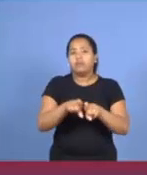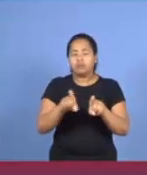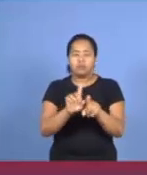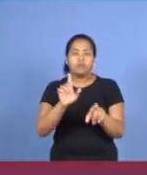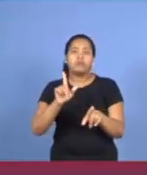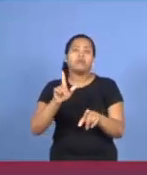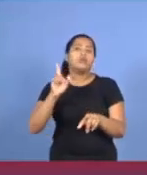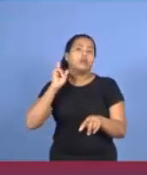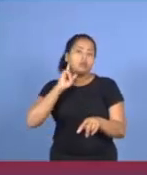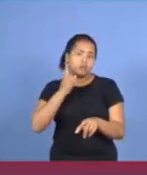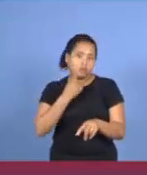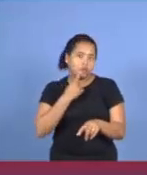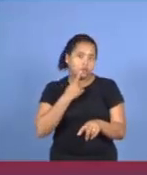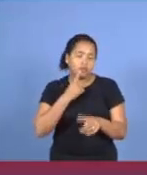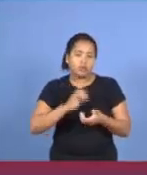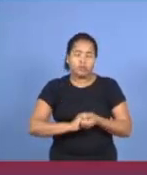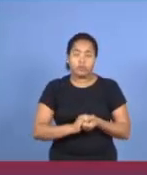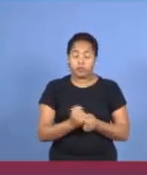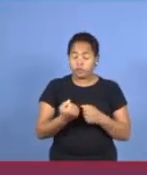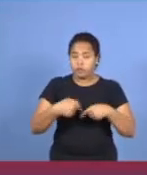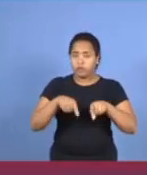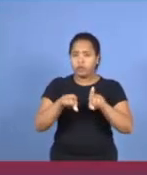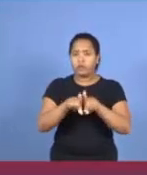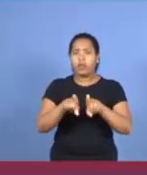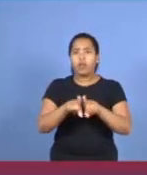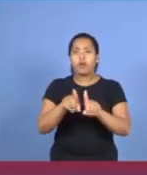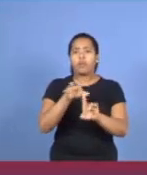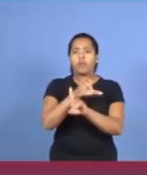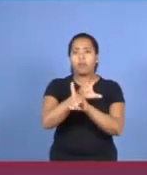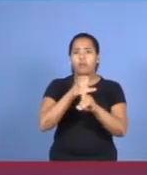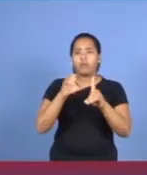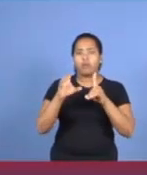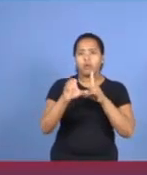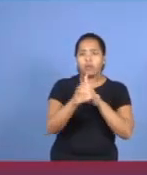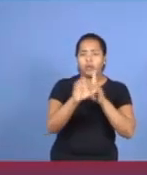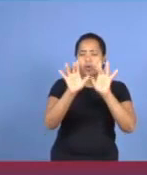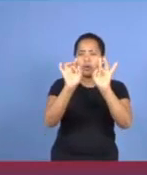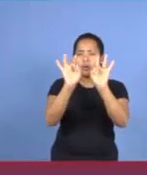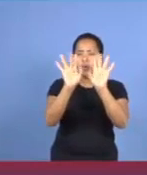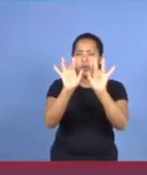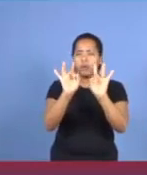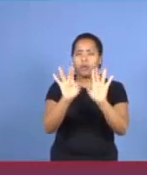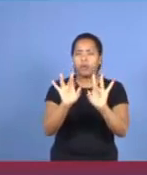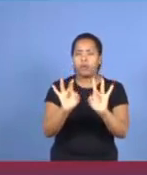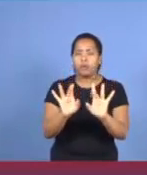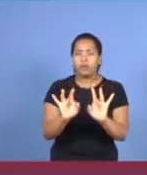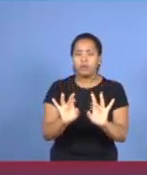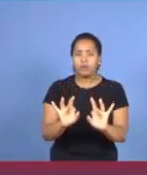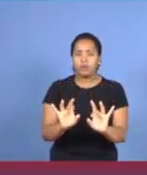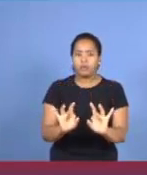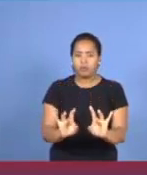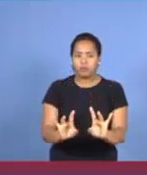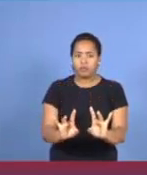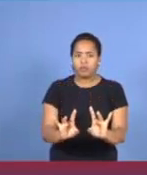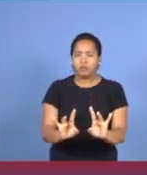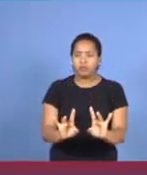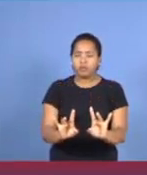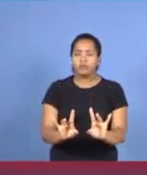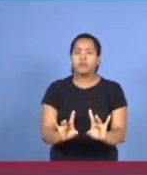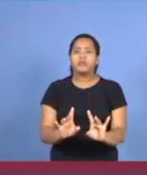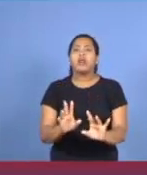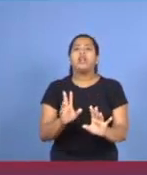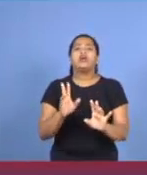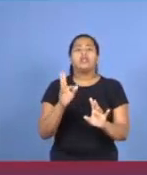surdos. Foi realizado também um culto especial, de Língua Brasileira de